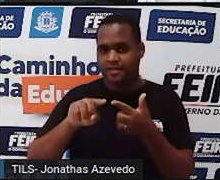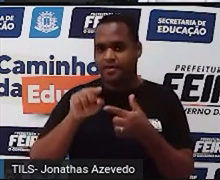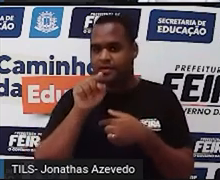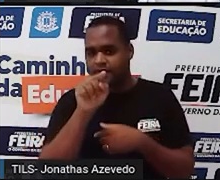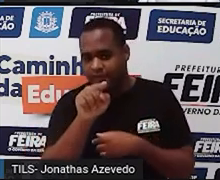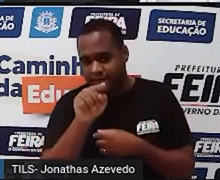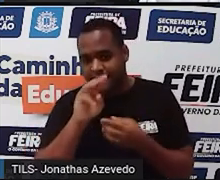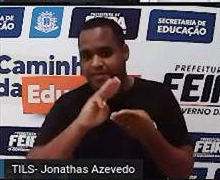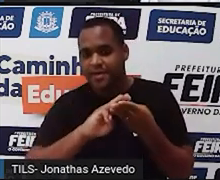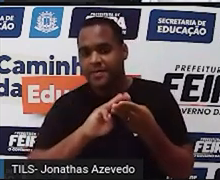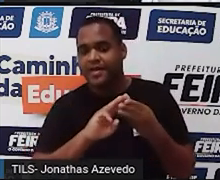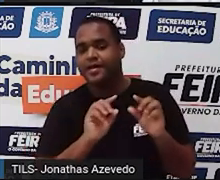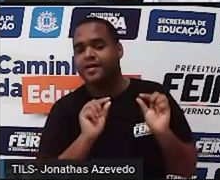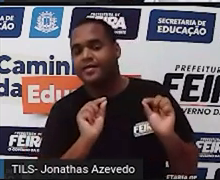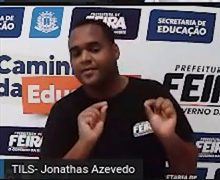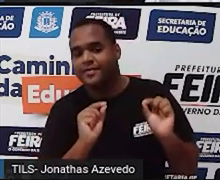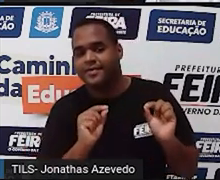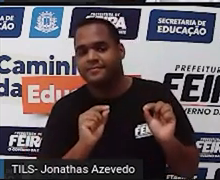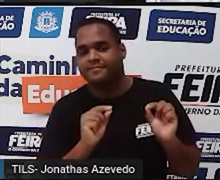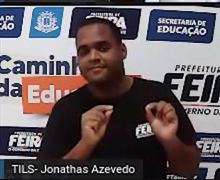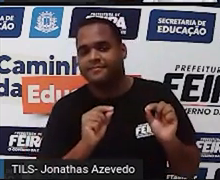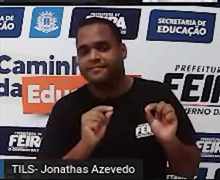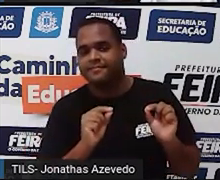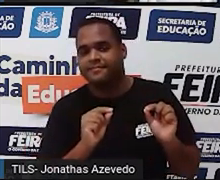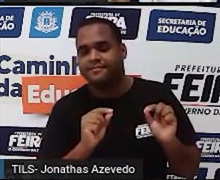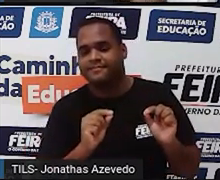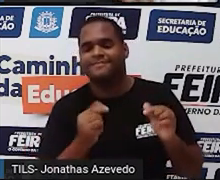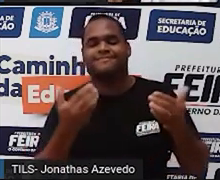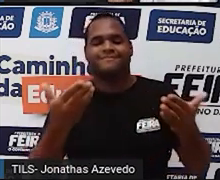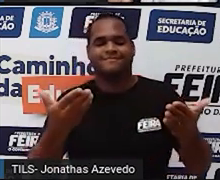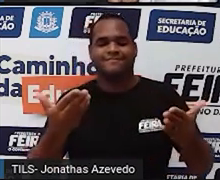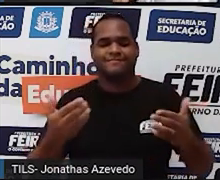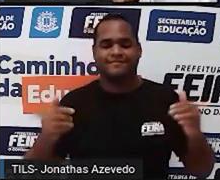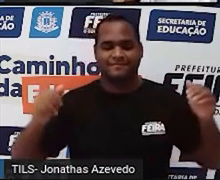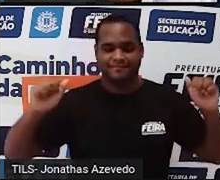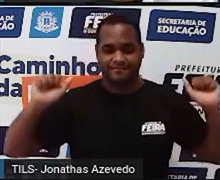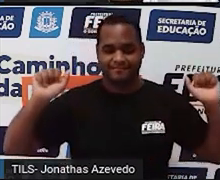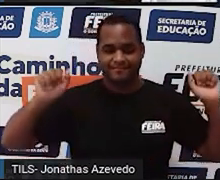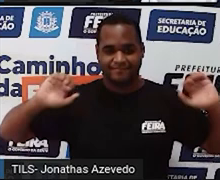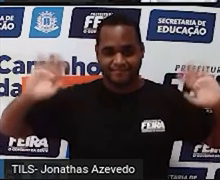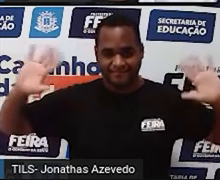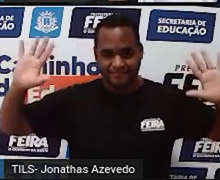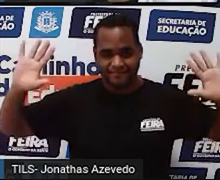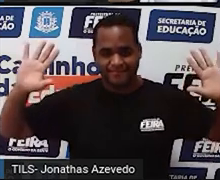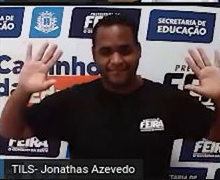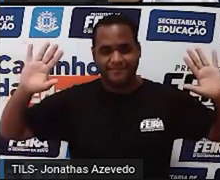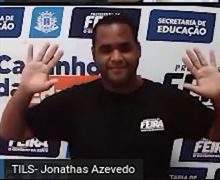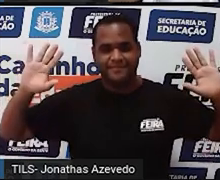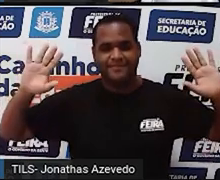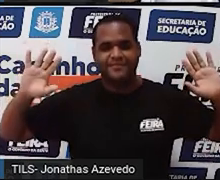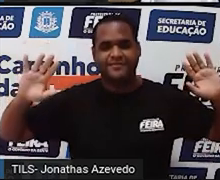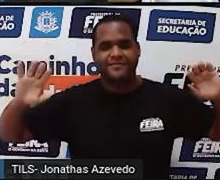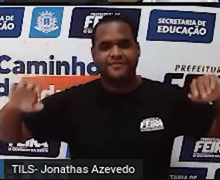com você, matemática é é isso aí. Valeu e até a próxima.